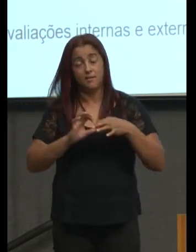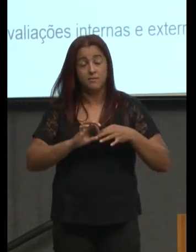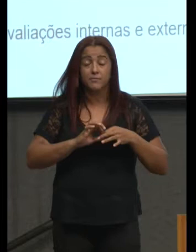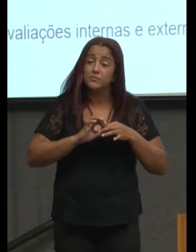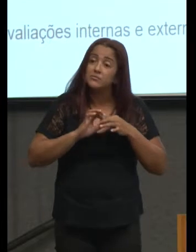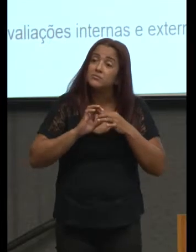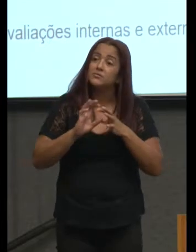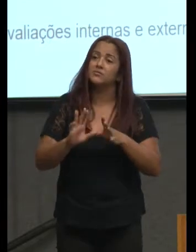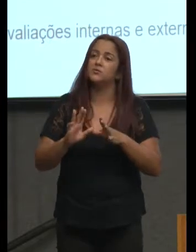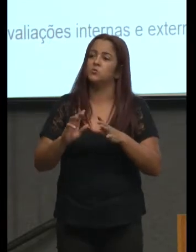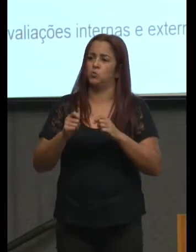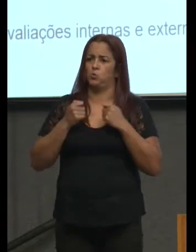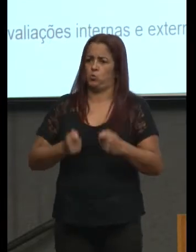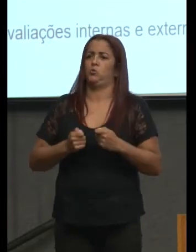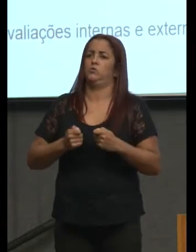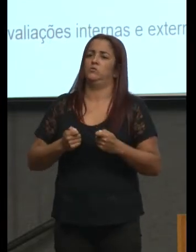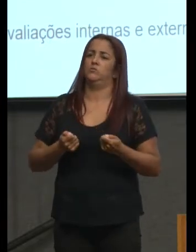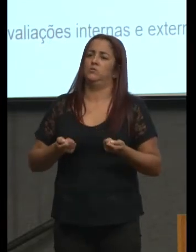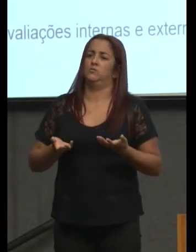com rigor